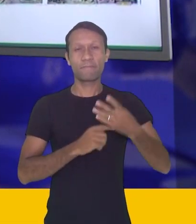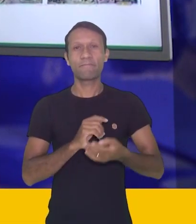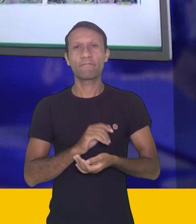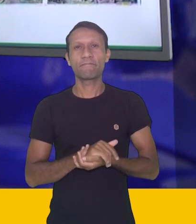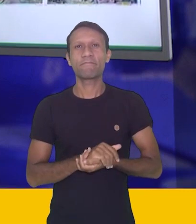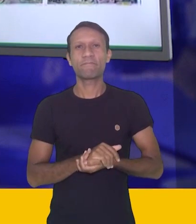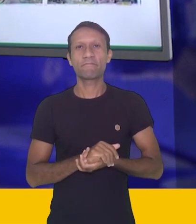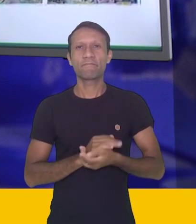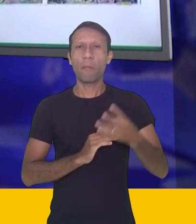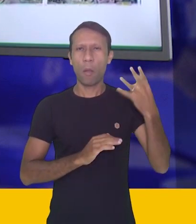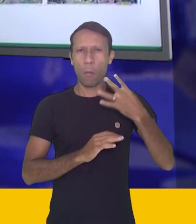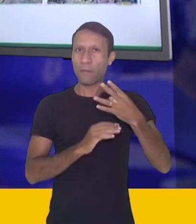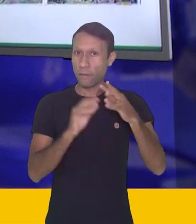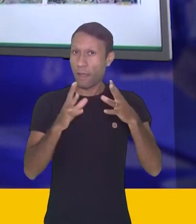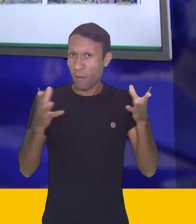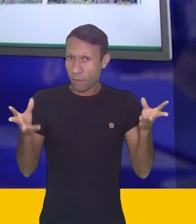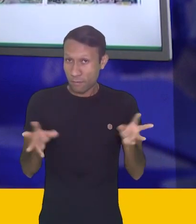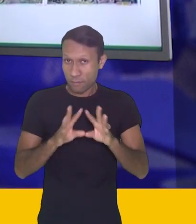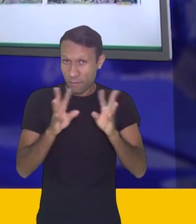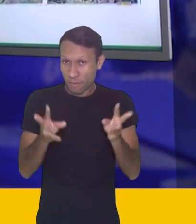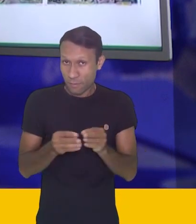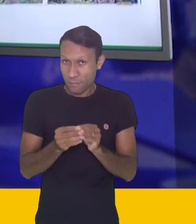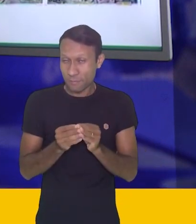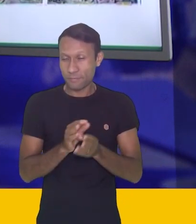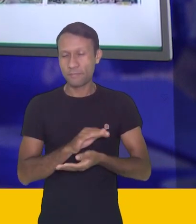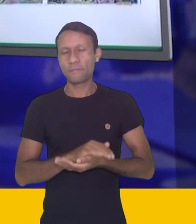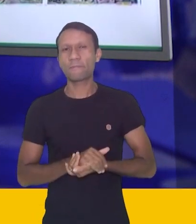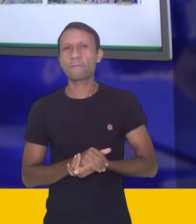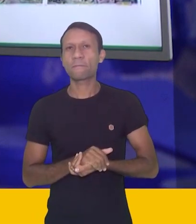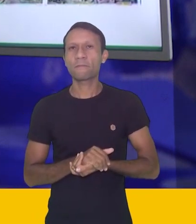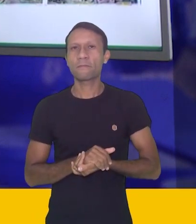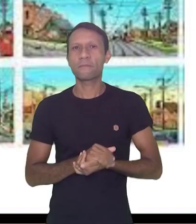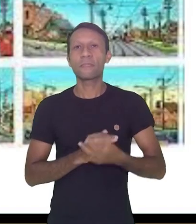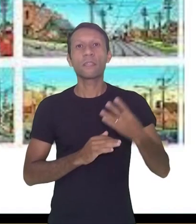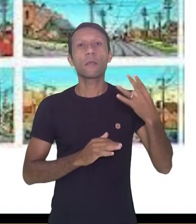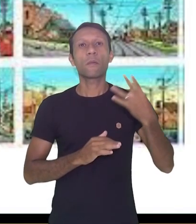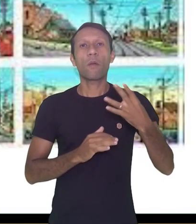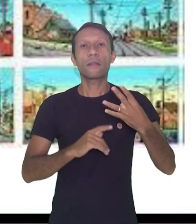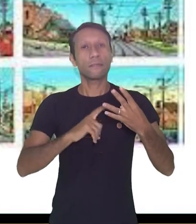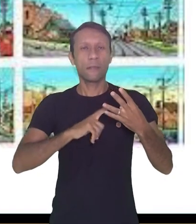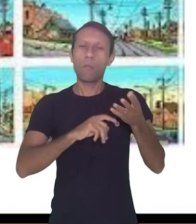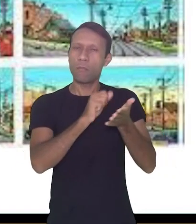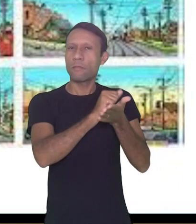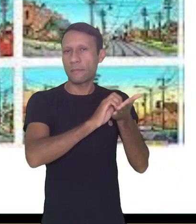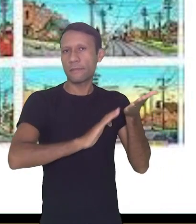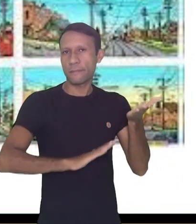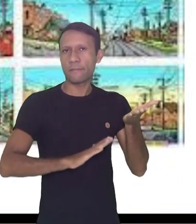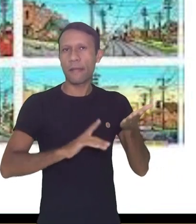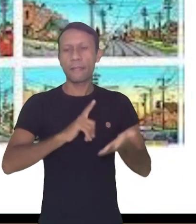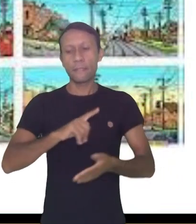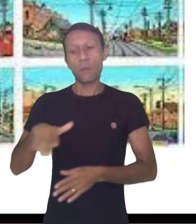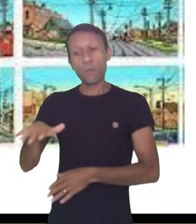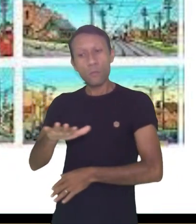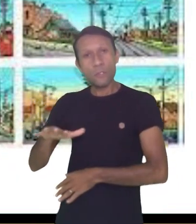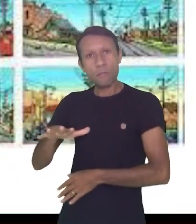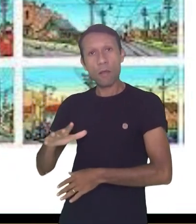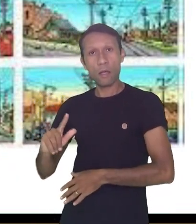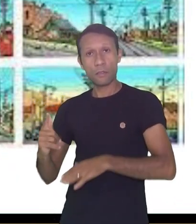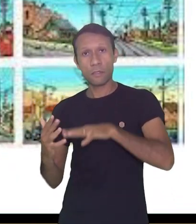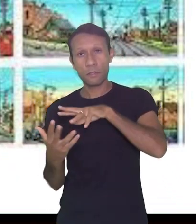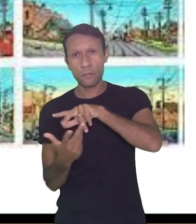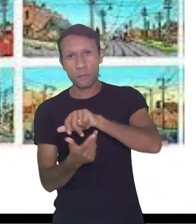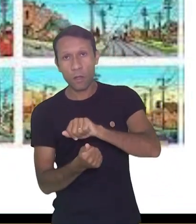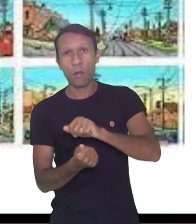Contextualizamos e vamos responder agora os nossos passos adiante. Quarto passo, que é uma atividade, tá? O espaço geográfico é o